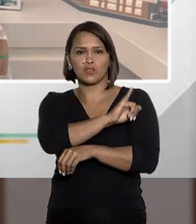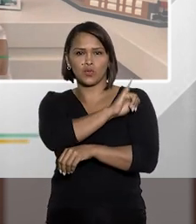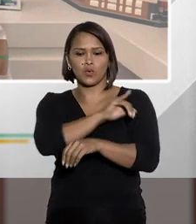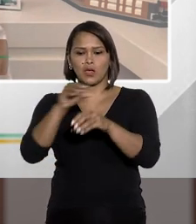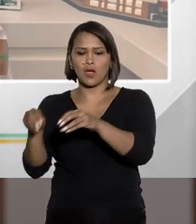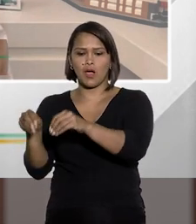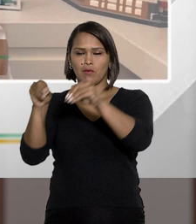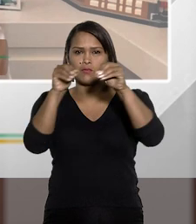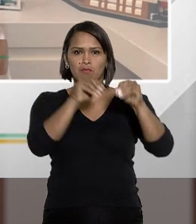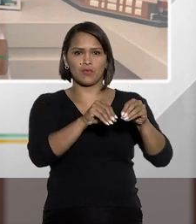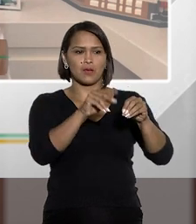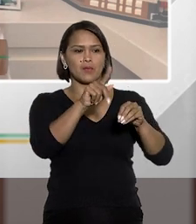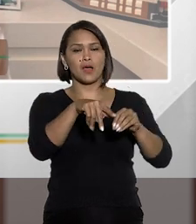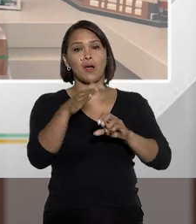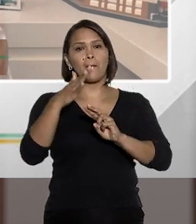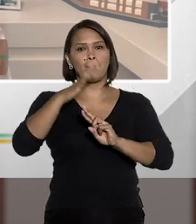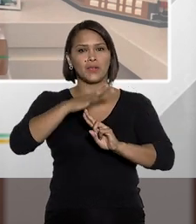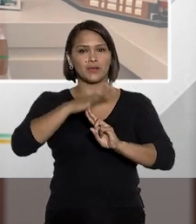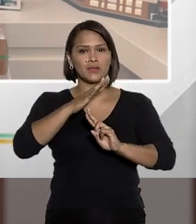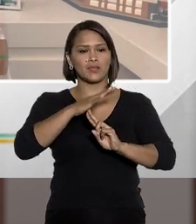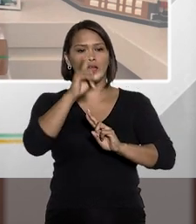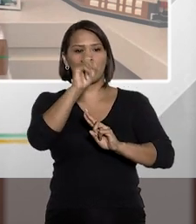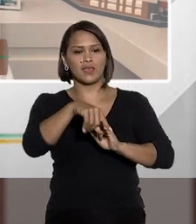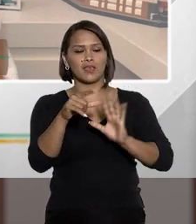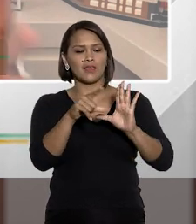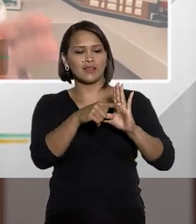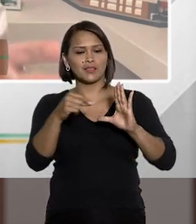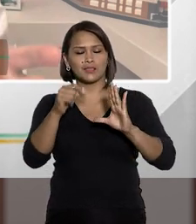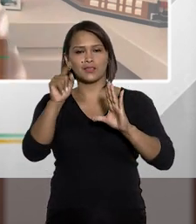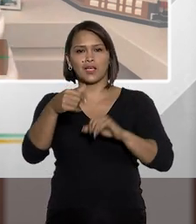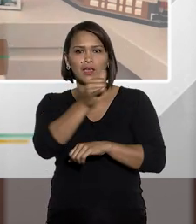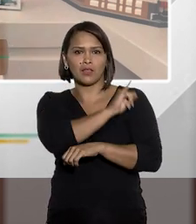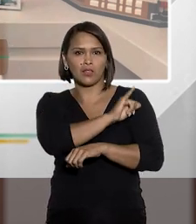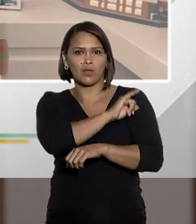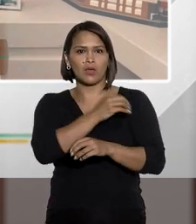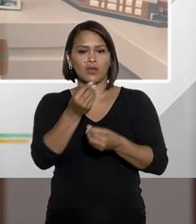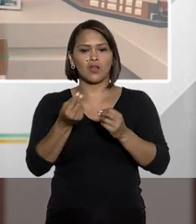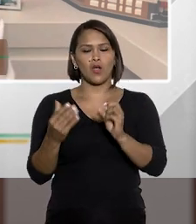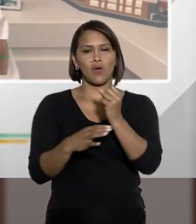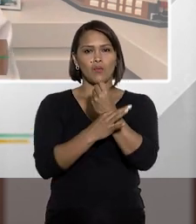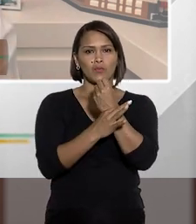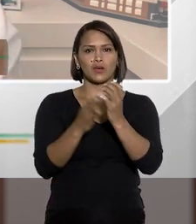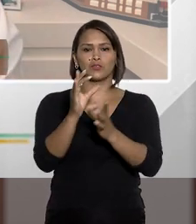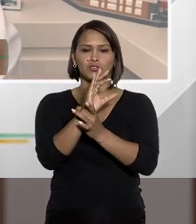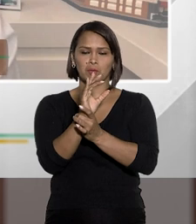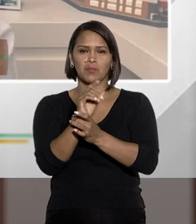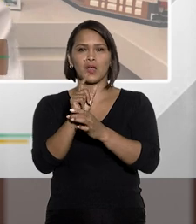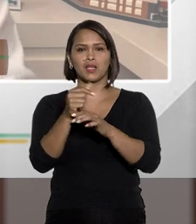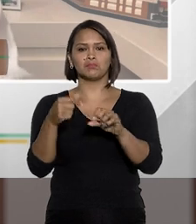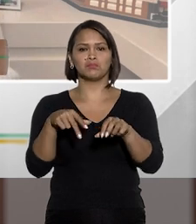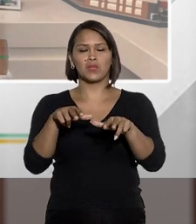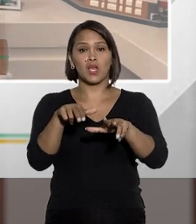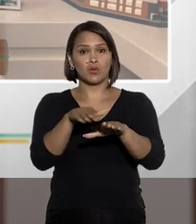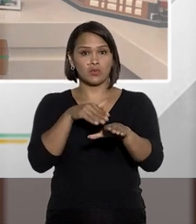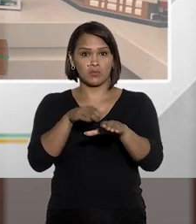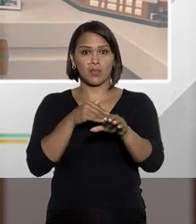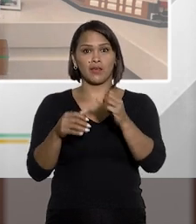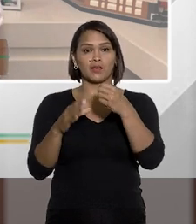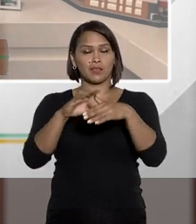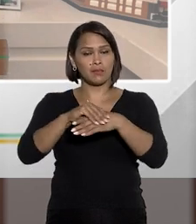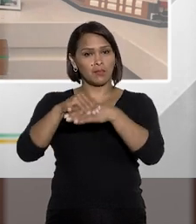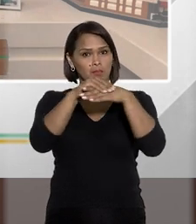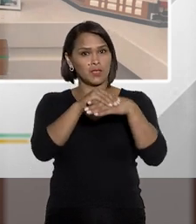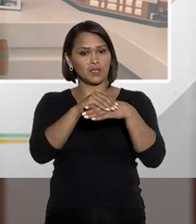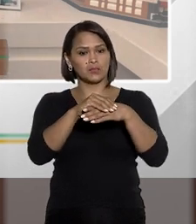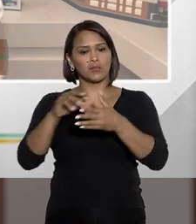ele estava no Rio de Janeiro, foi transportado para o Paraná. E ele sai do Rio de Janeiro algemado pelos pés e